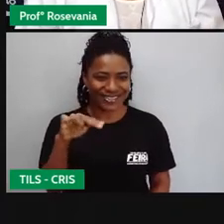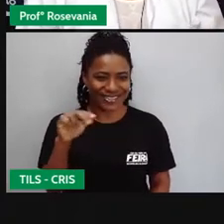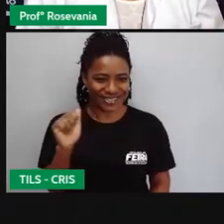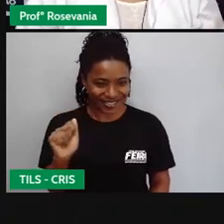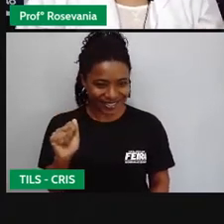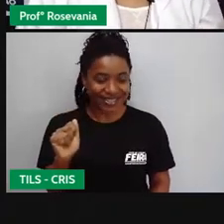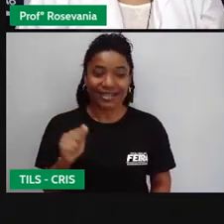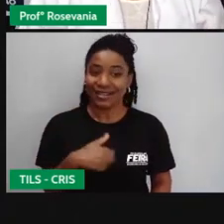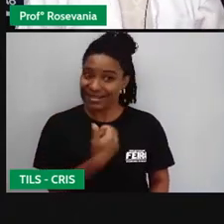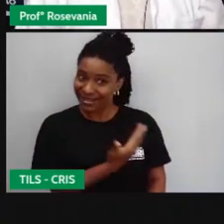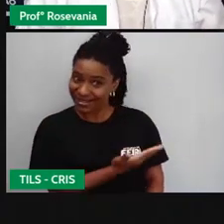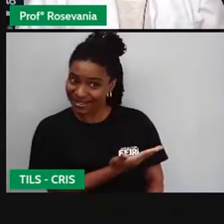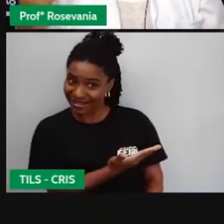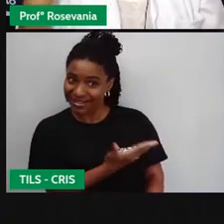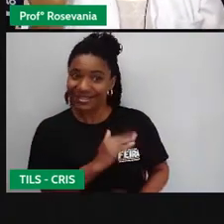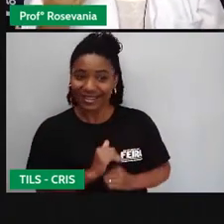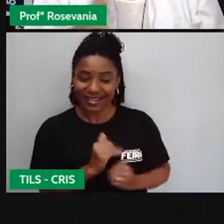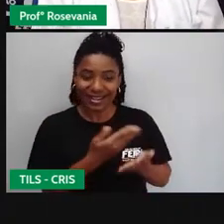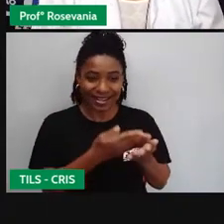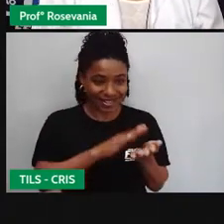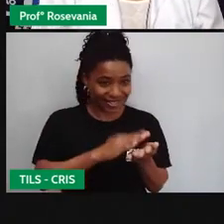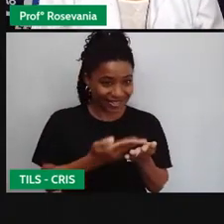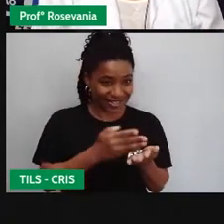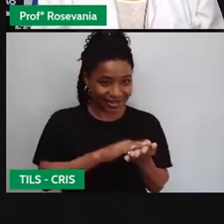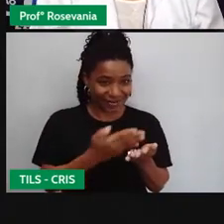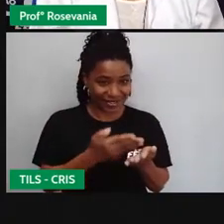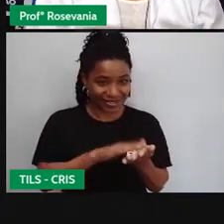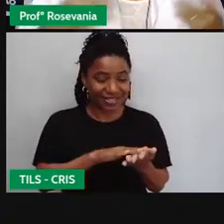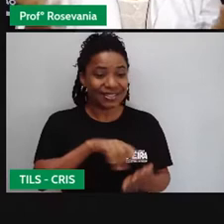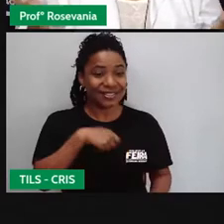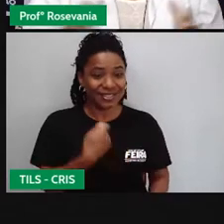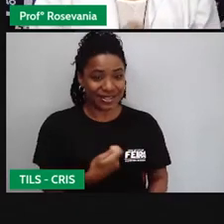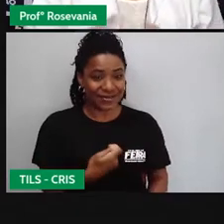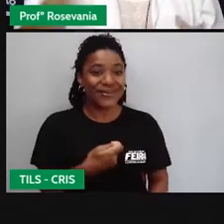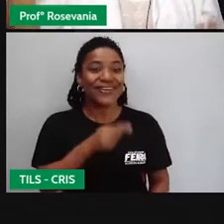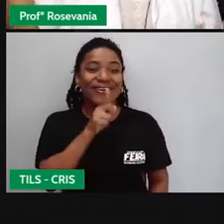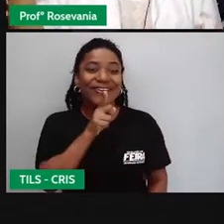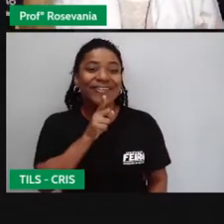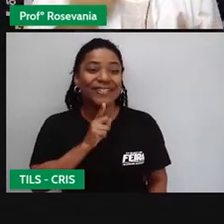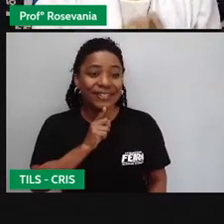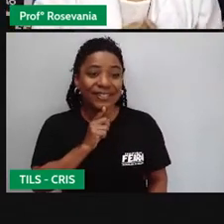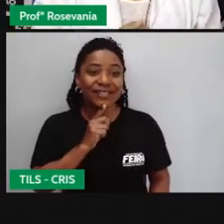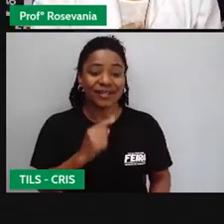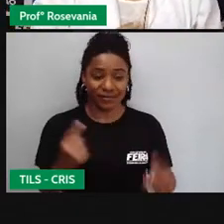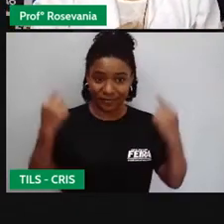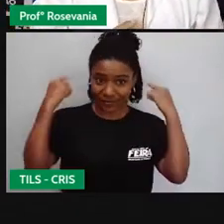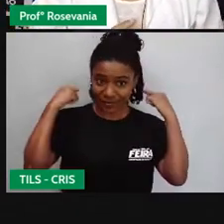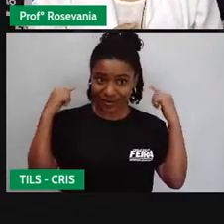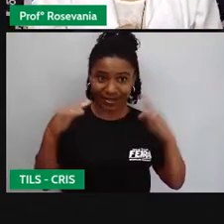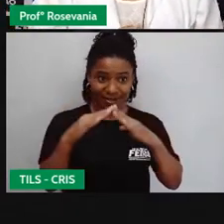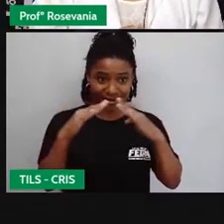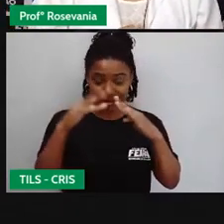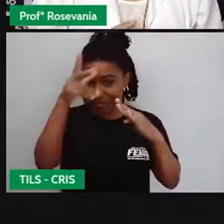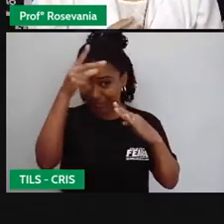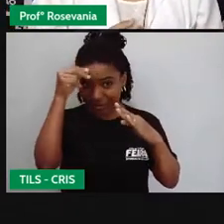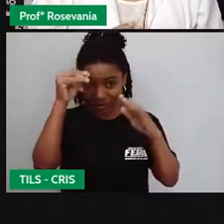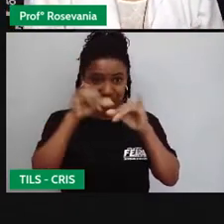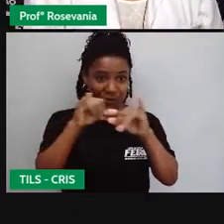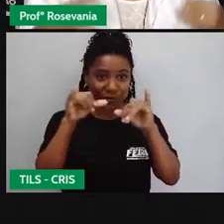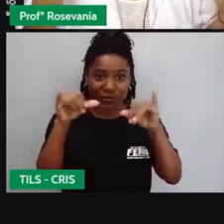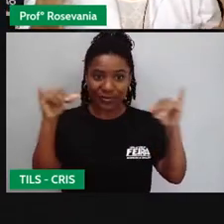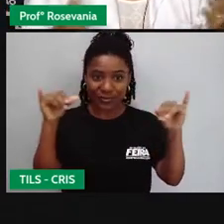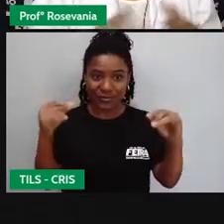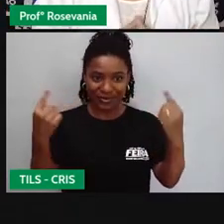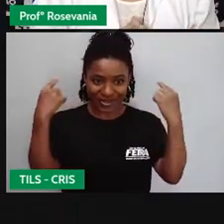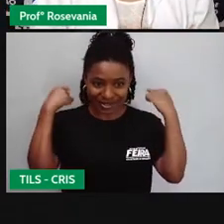né? A Pro Cris. Atrás de mim, né? Tem o logo, né? Deixa eu me autodescrever. Atrás de mim tem o logo da Prefeitura, né? De Ferreira de